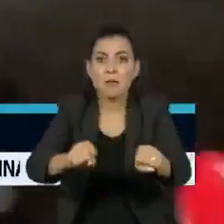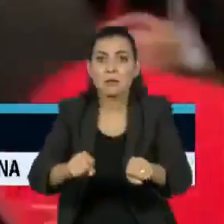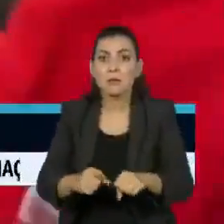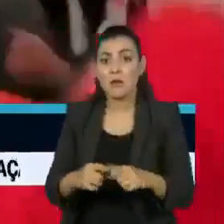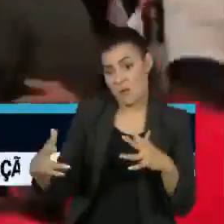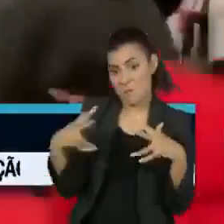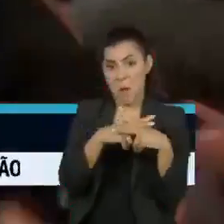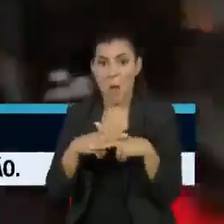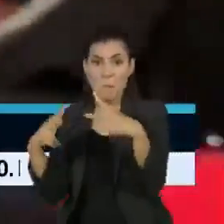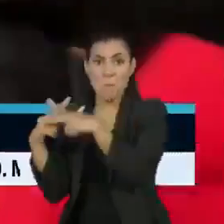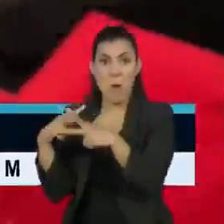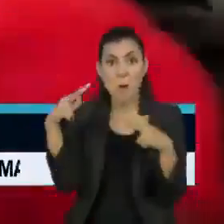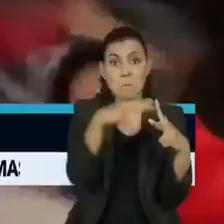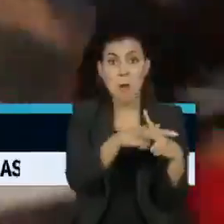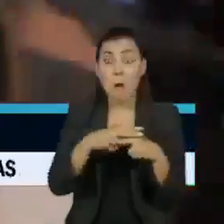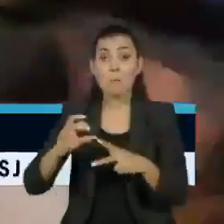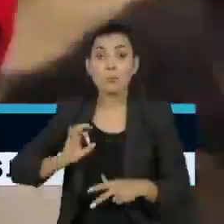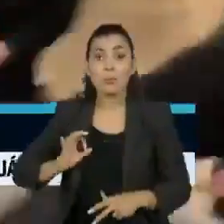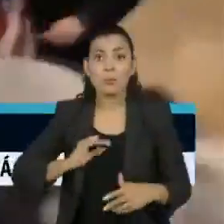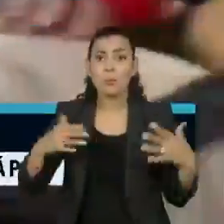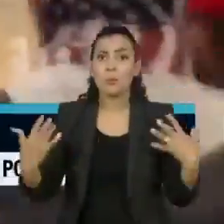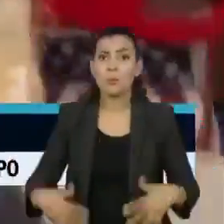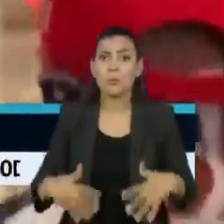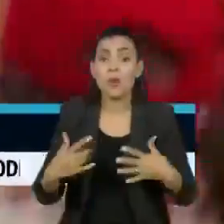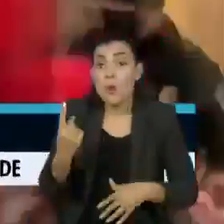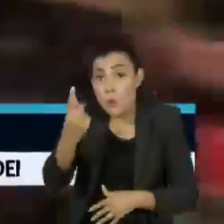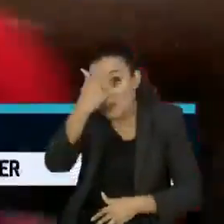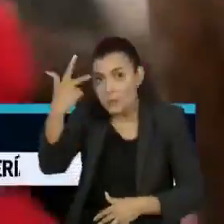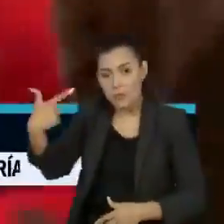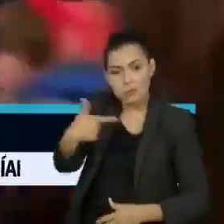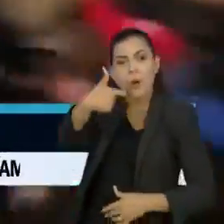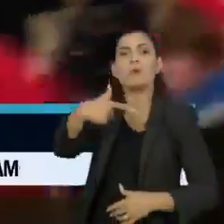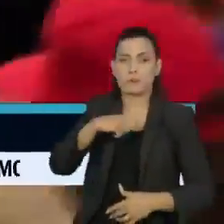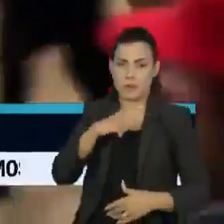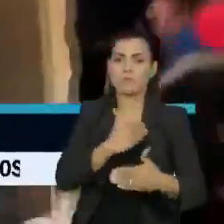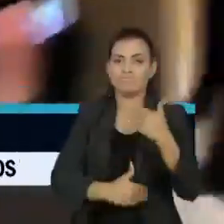Batalha campal no saguão do Capitólio. Uma pessoa baleada.